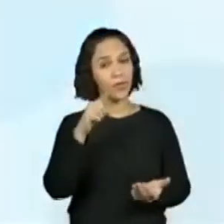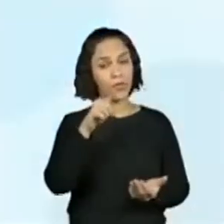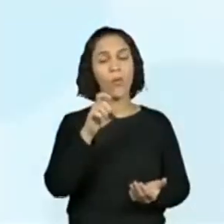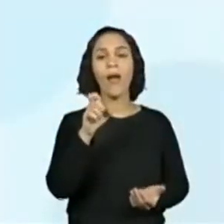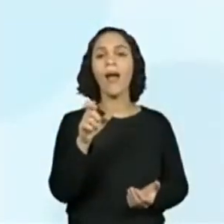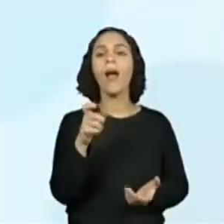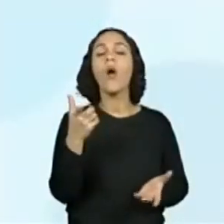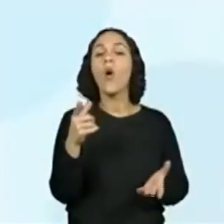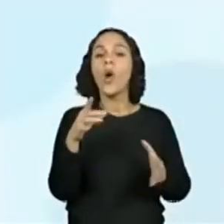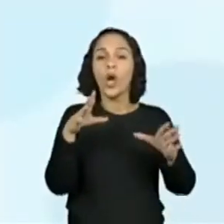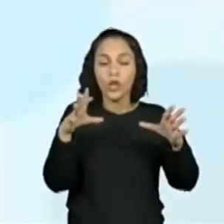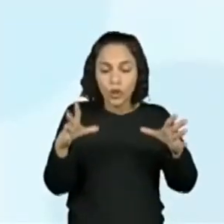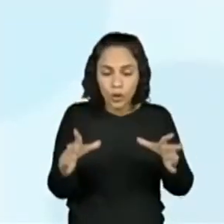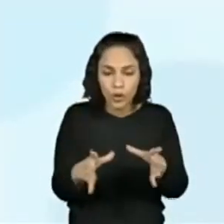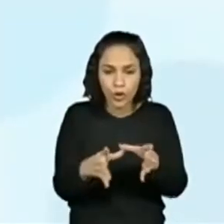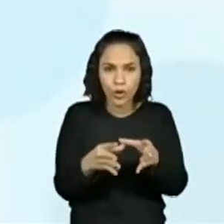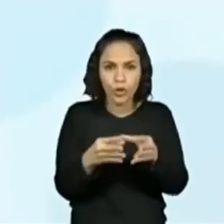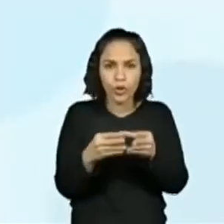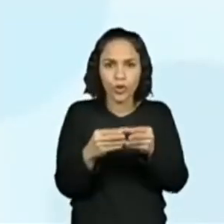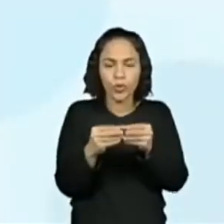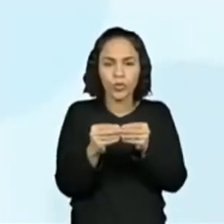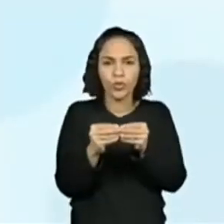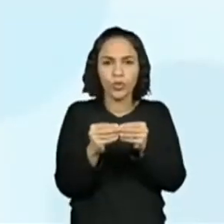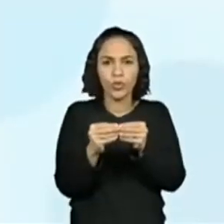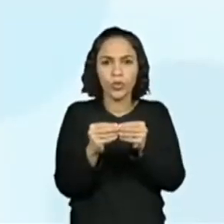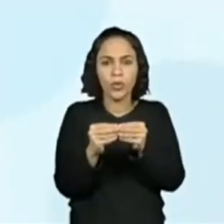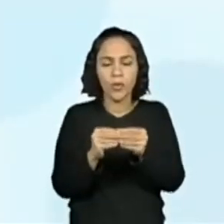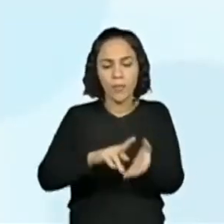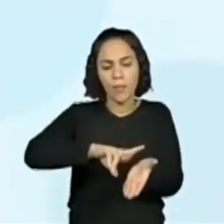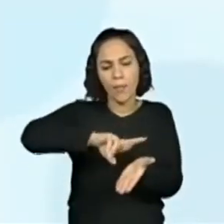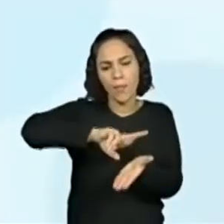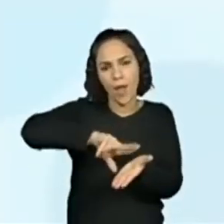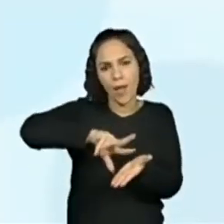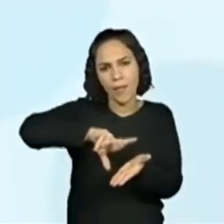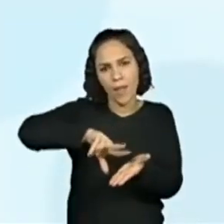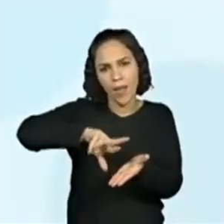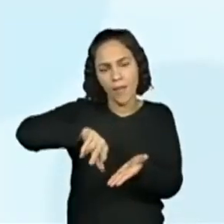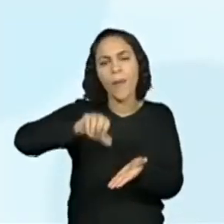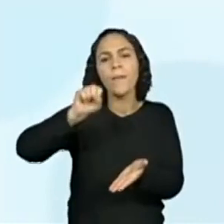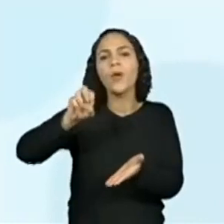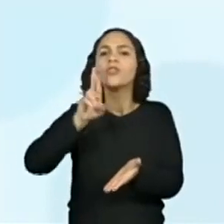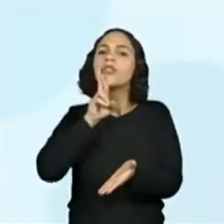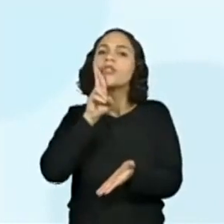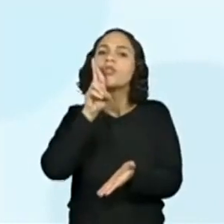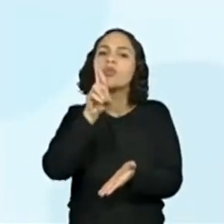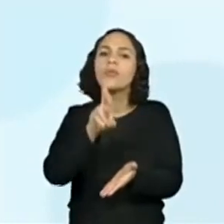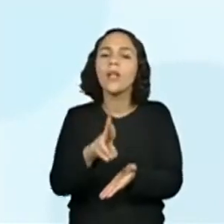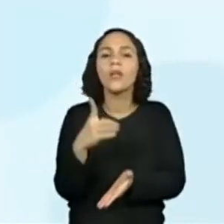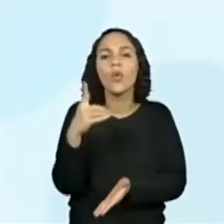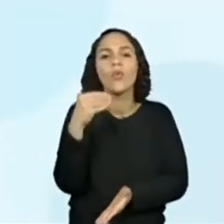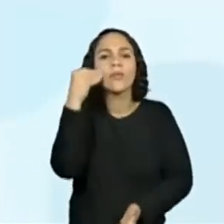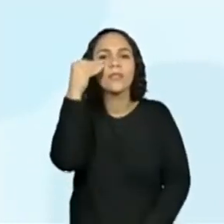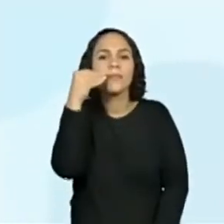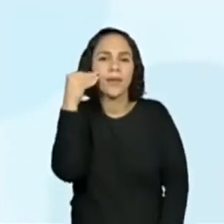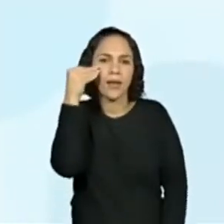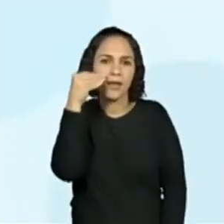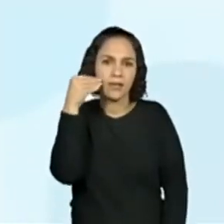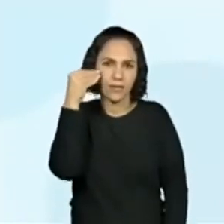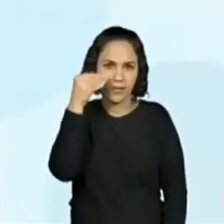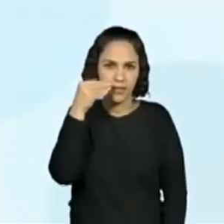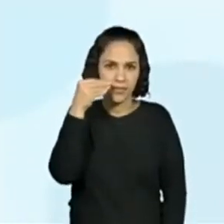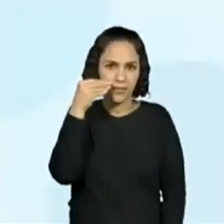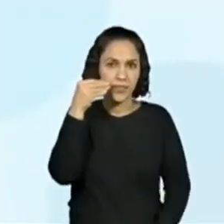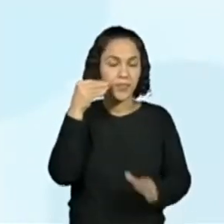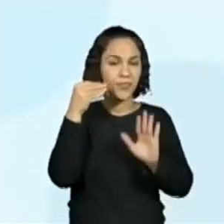ele é o conjunto de possíveis resultados em um experimento. Então,